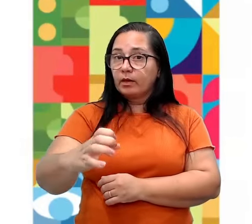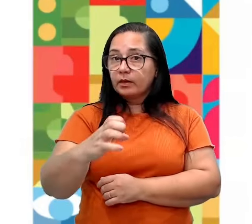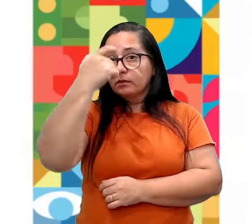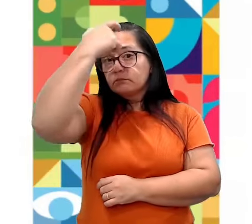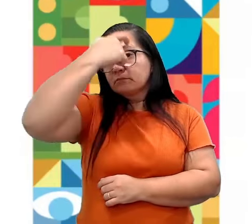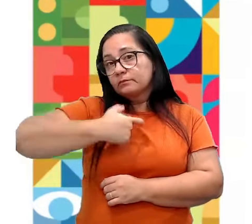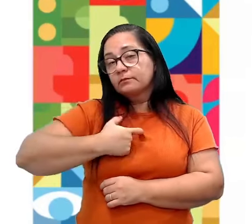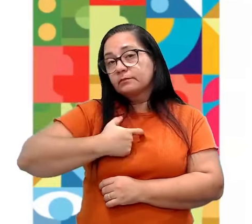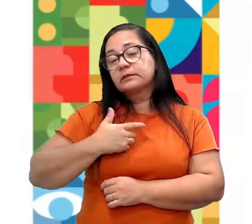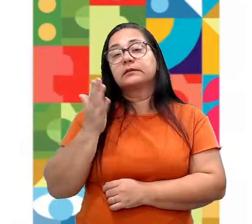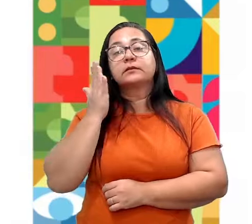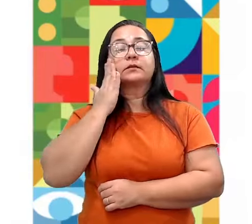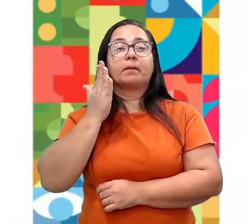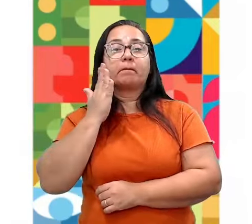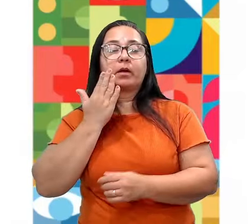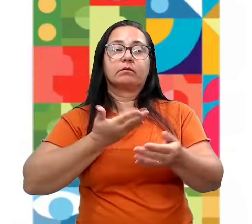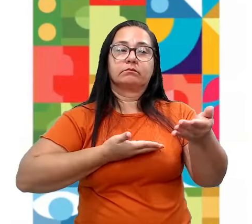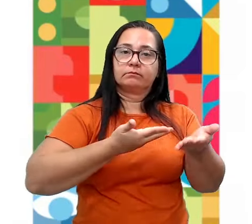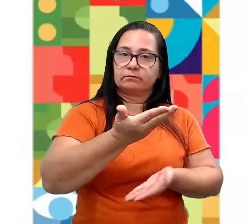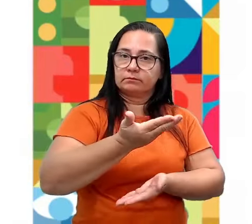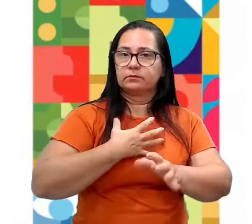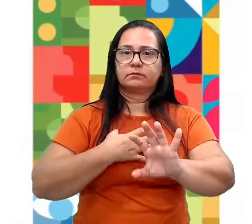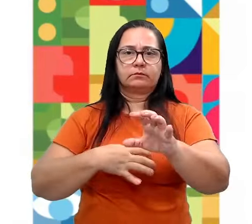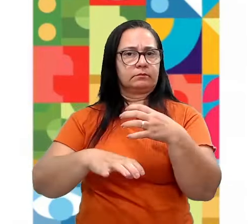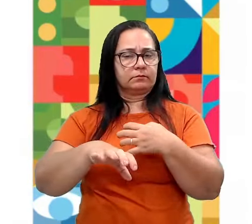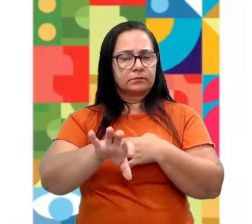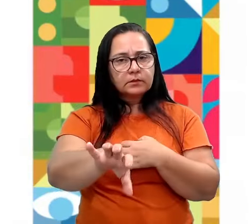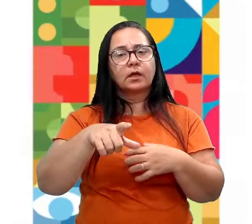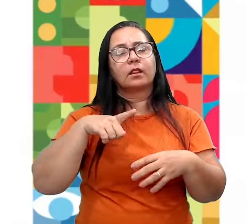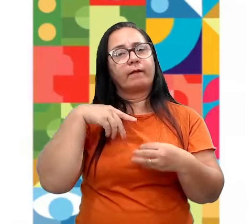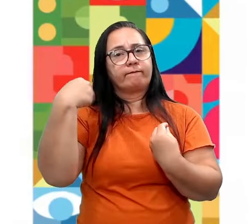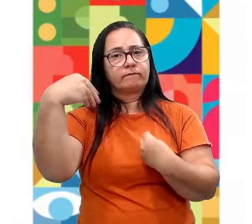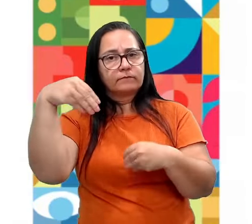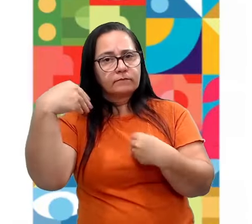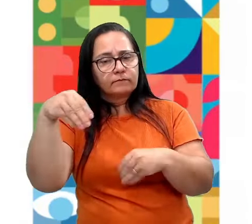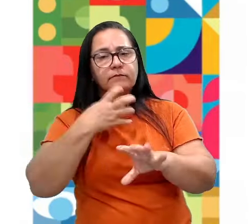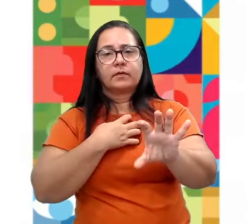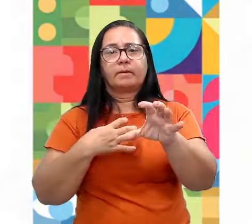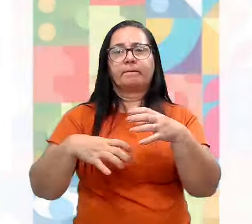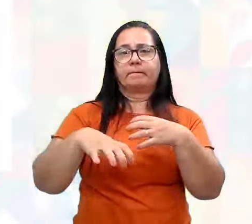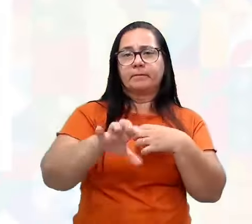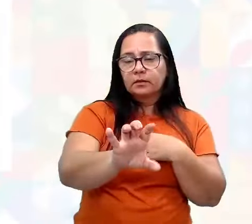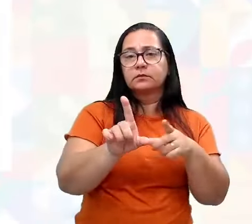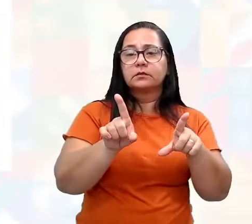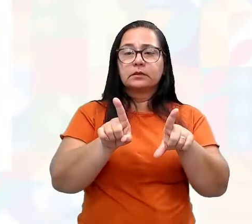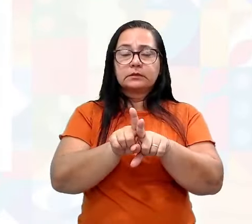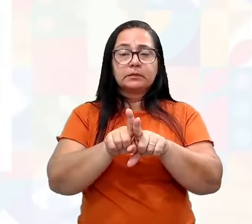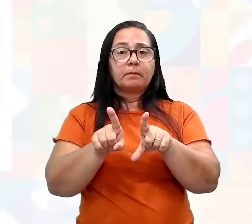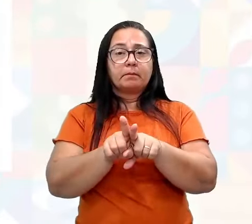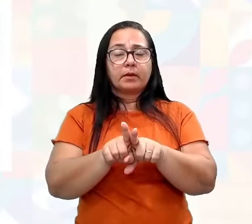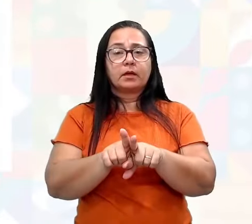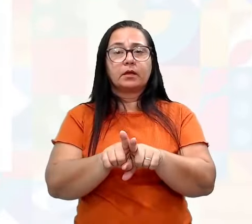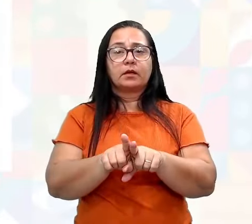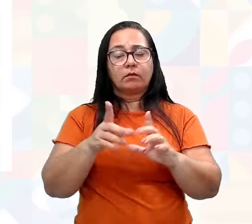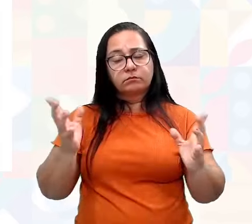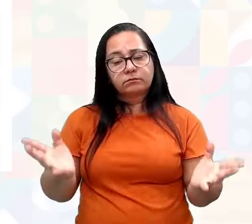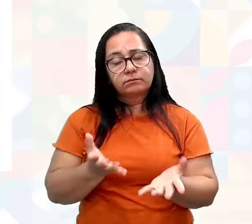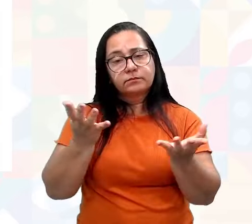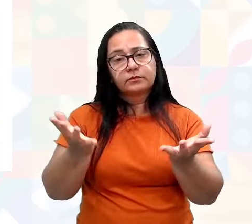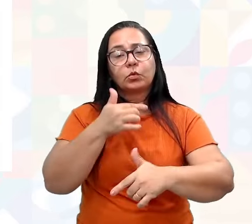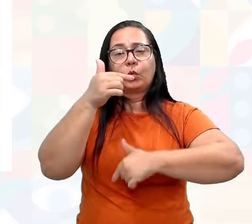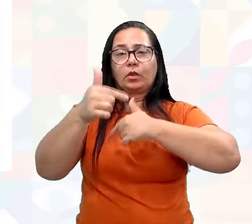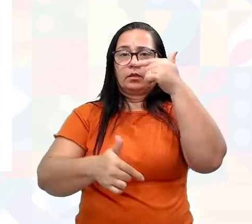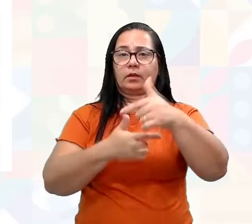a gente saber lidar um com o outro, ter essa flexibilidade, essa empatia e fazer com que ele fluam todo o